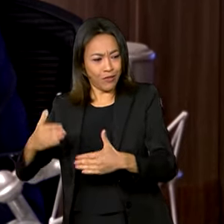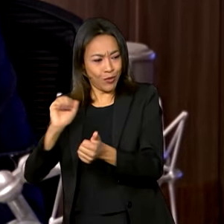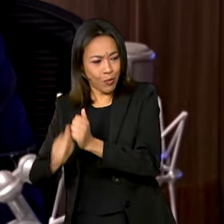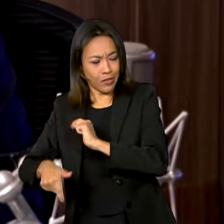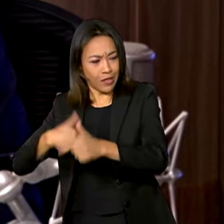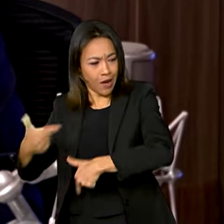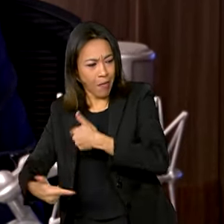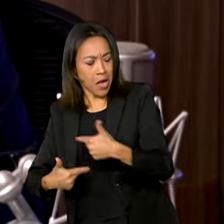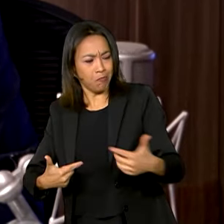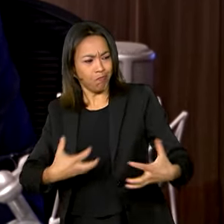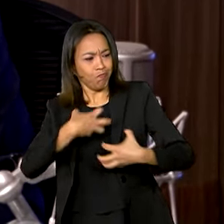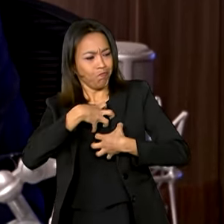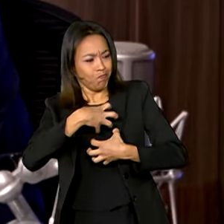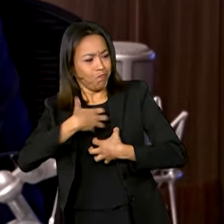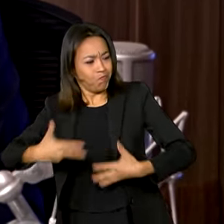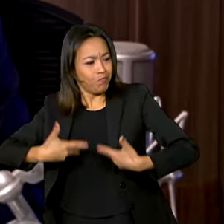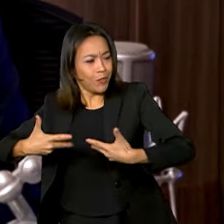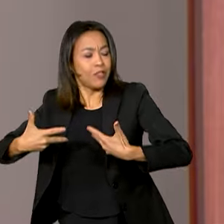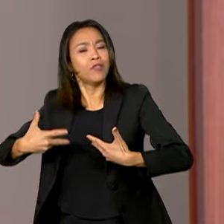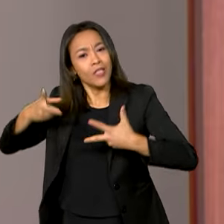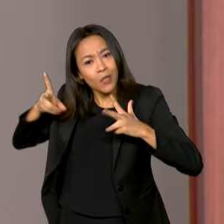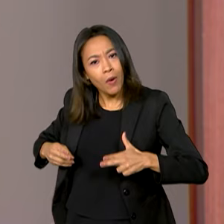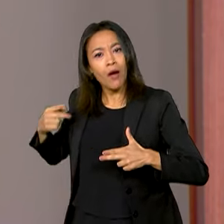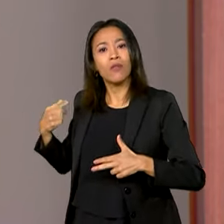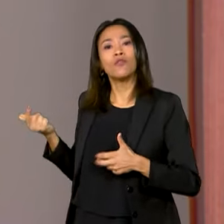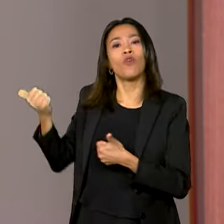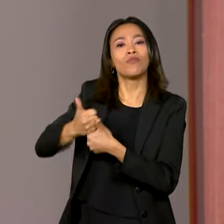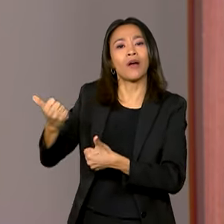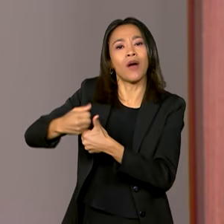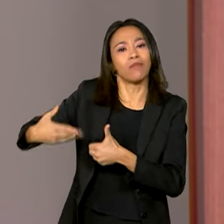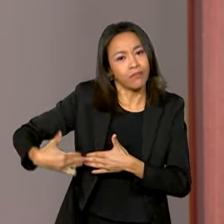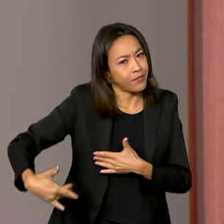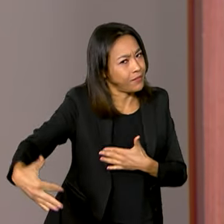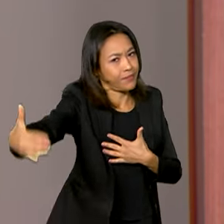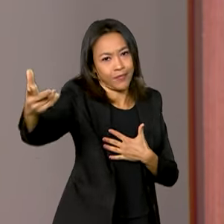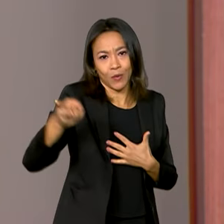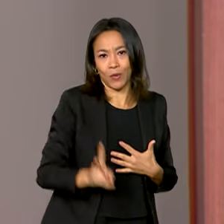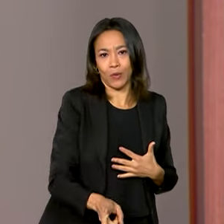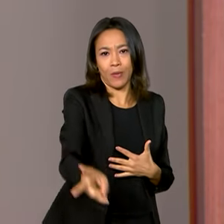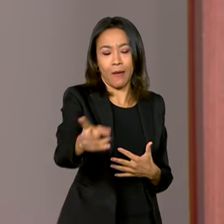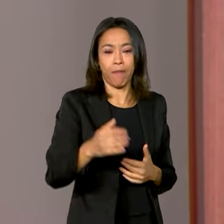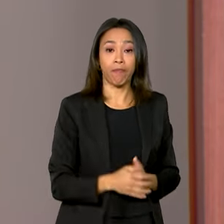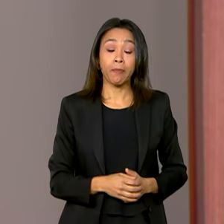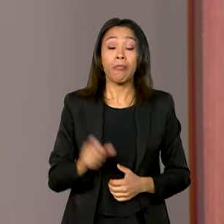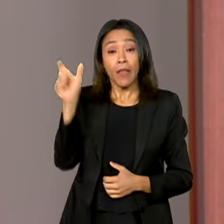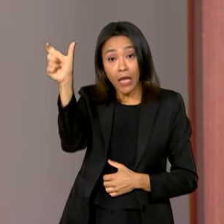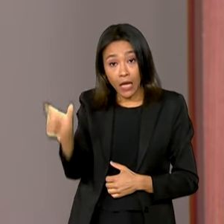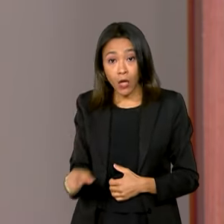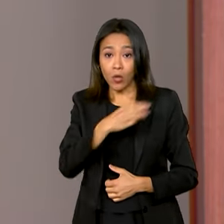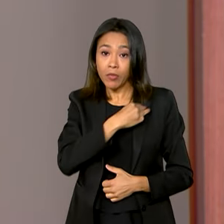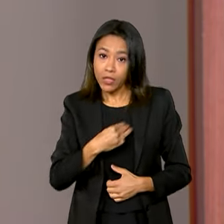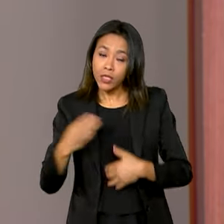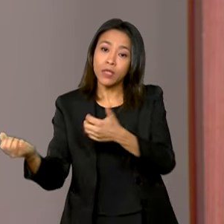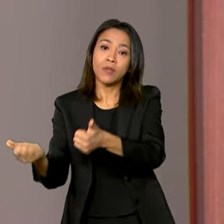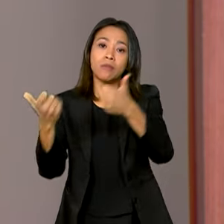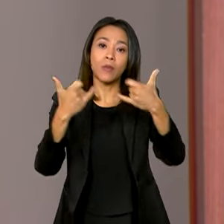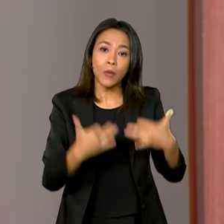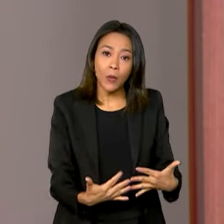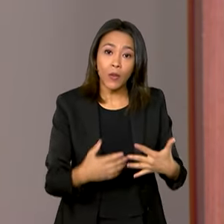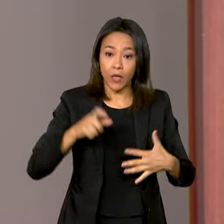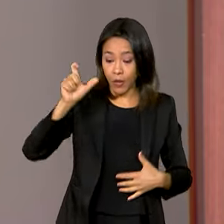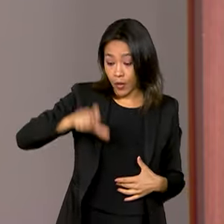que virão depois da gente possam fazer o mesmo. O ministro Fufuca comentou também o quanto o programa Bolsa Atleta tem